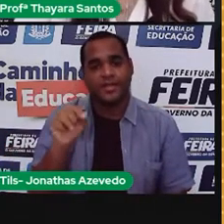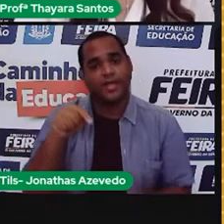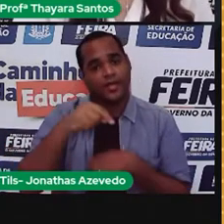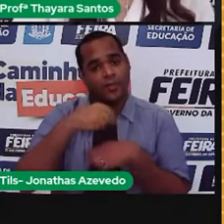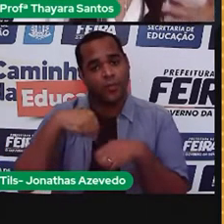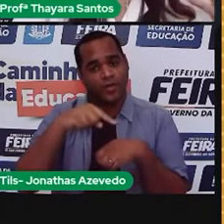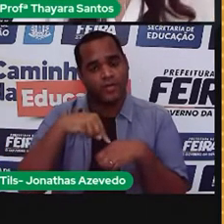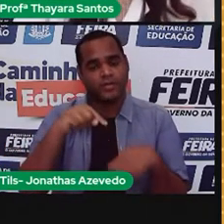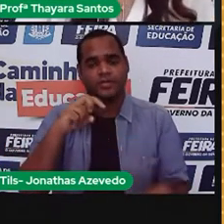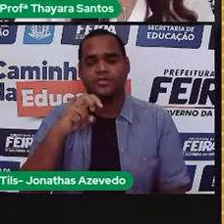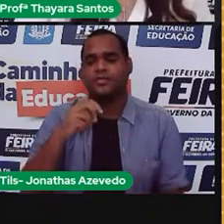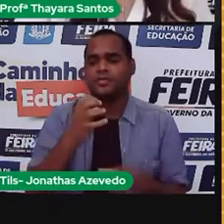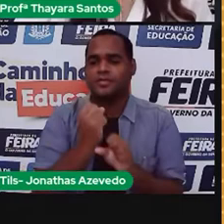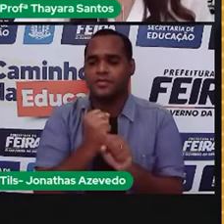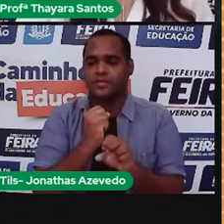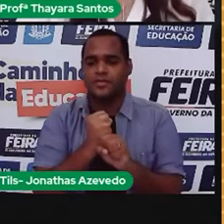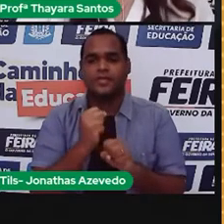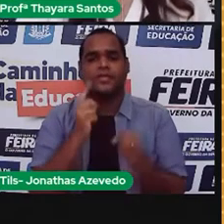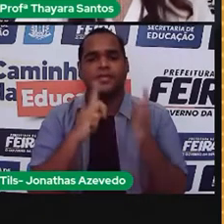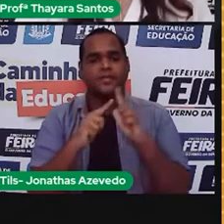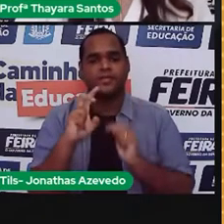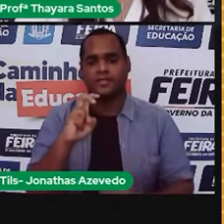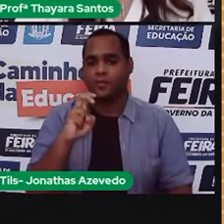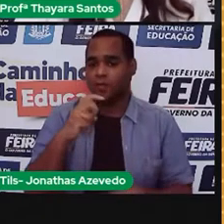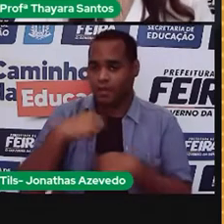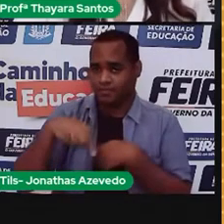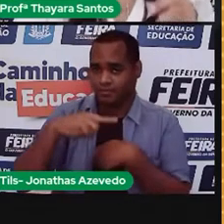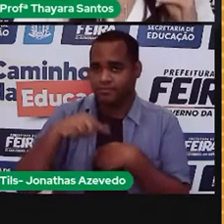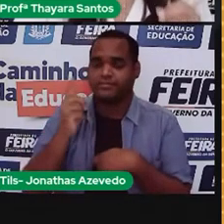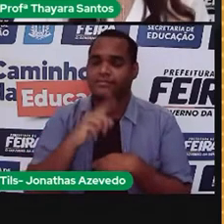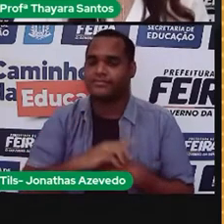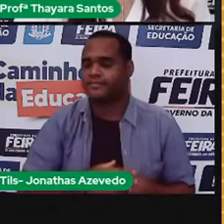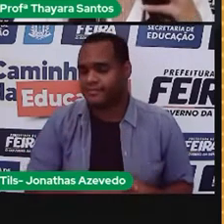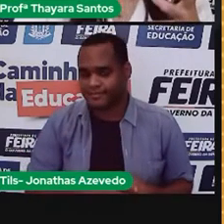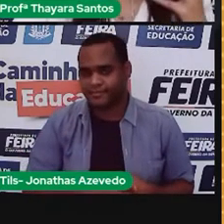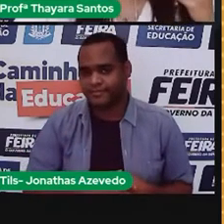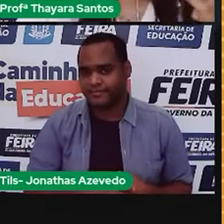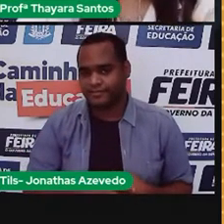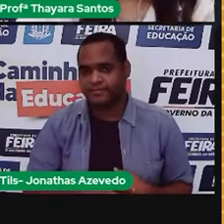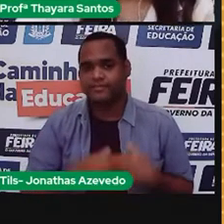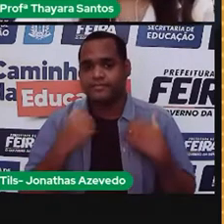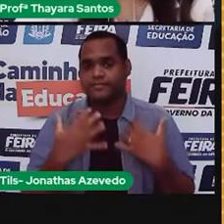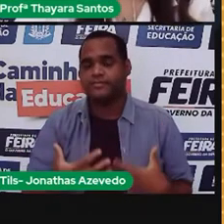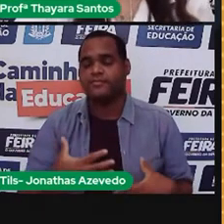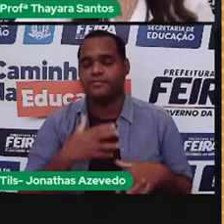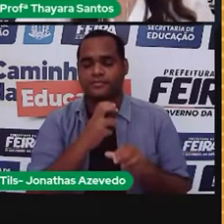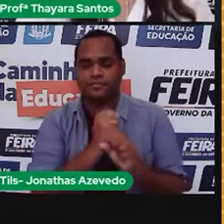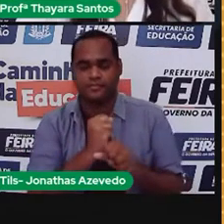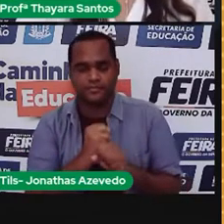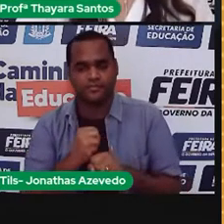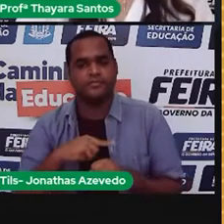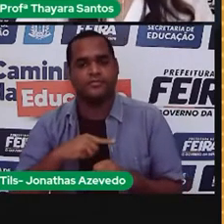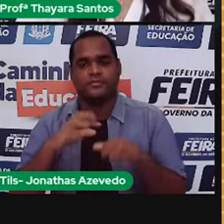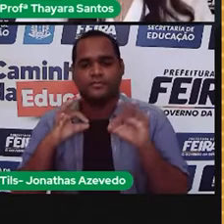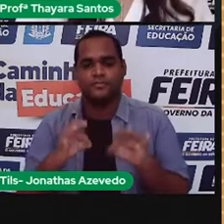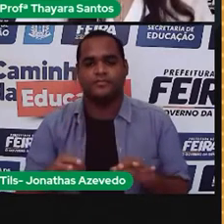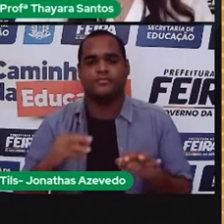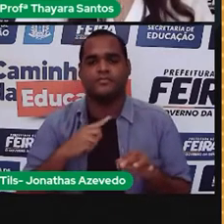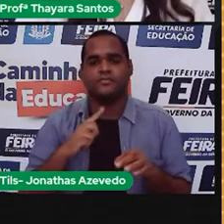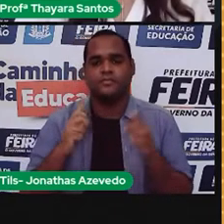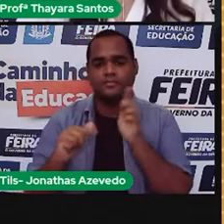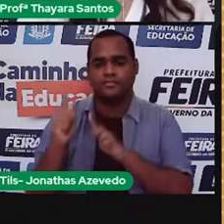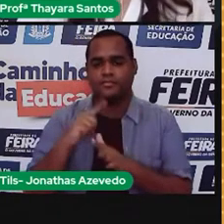tempo que eu consumo ela por dia são 5 horas. Para achar o consumo, a gente multiplica a